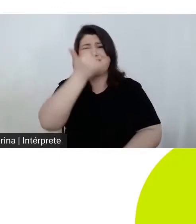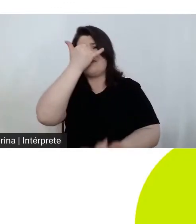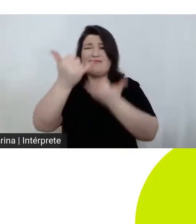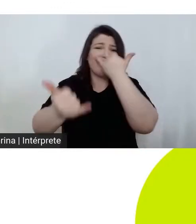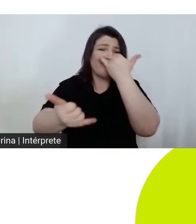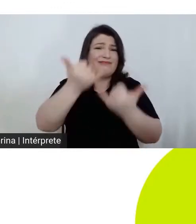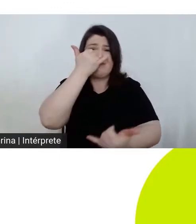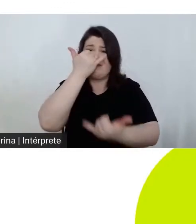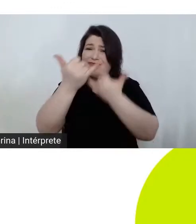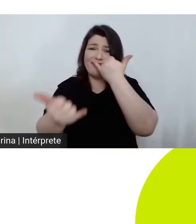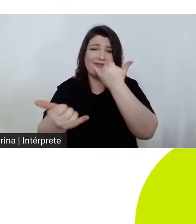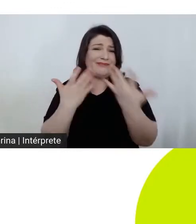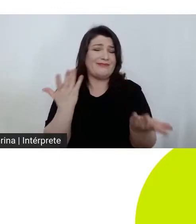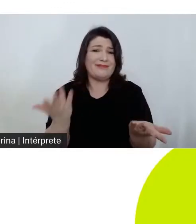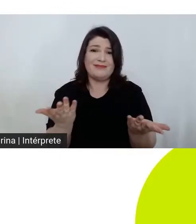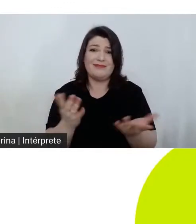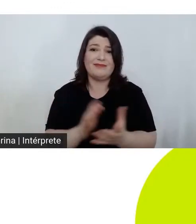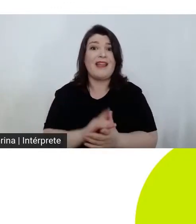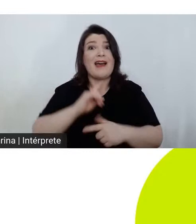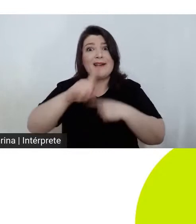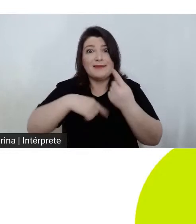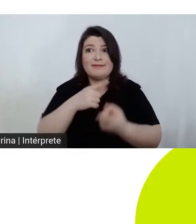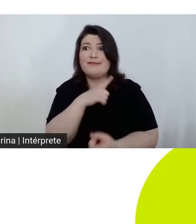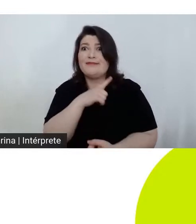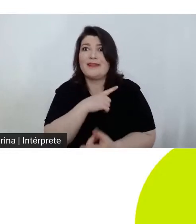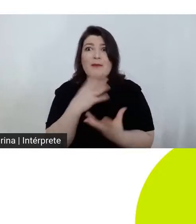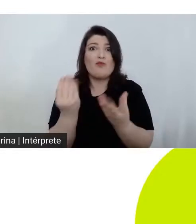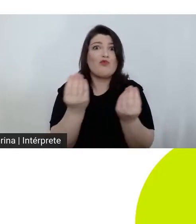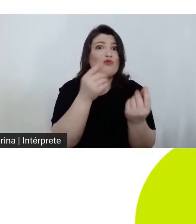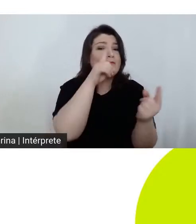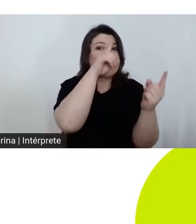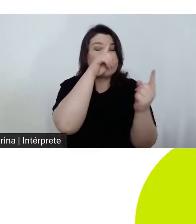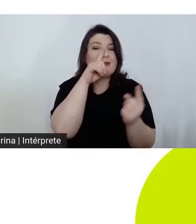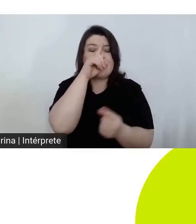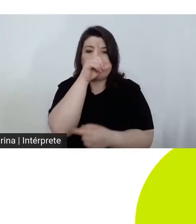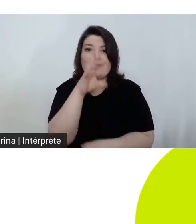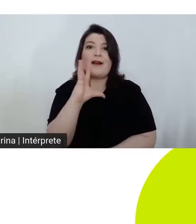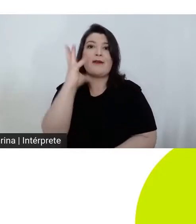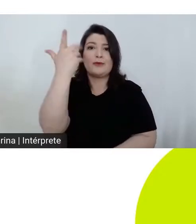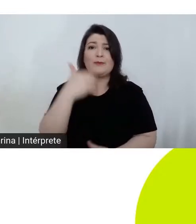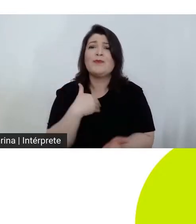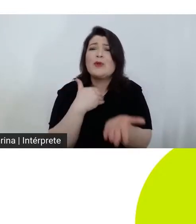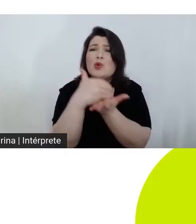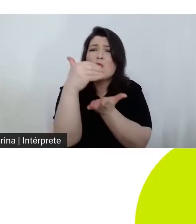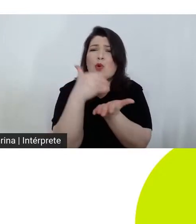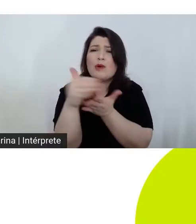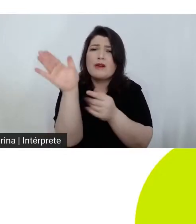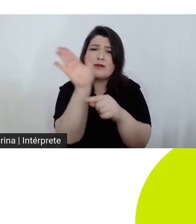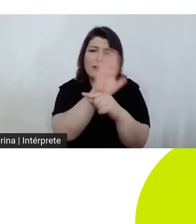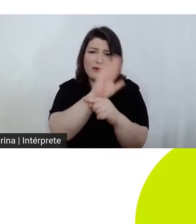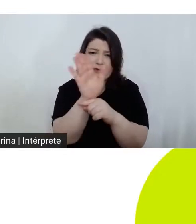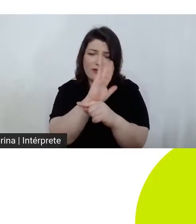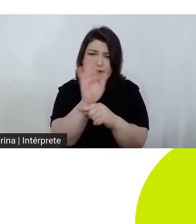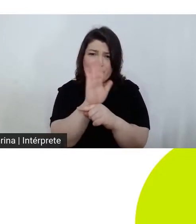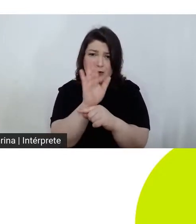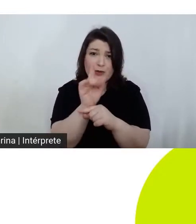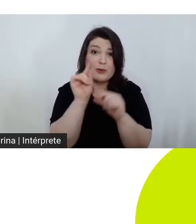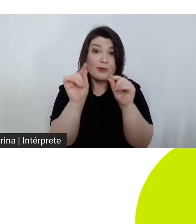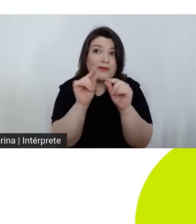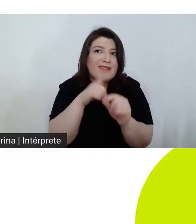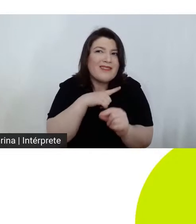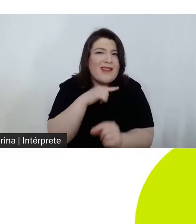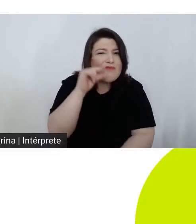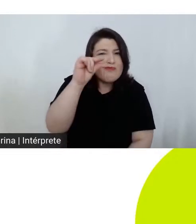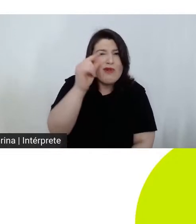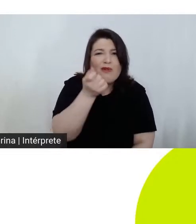consequência, ele corre mais riscos. No início da trama, há um evidente flerte com a comédia.